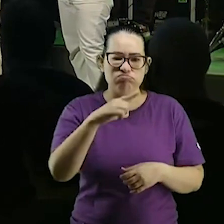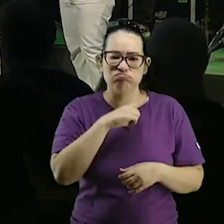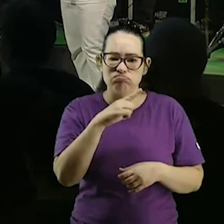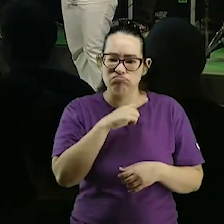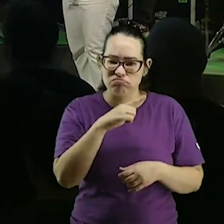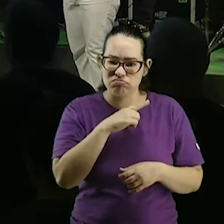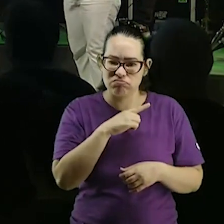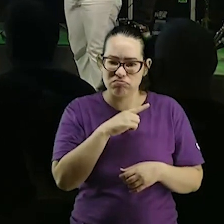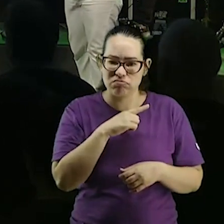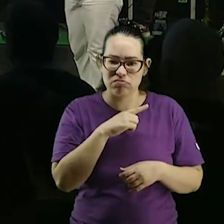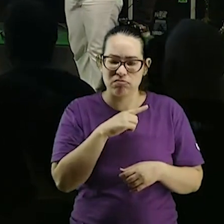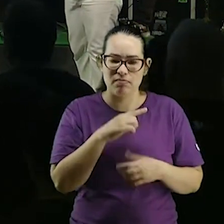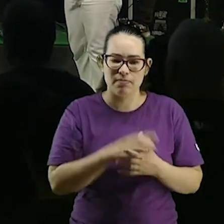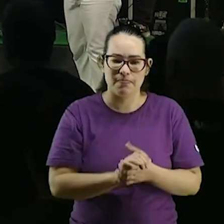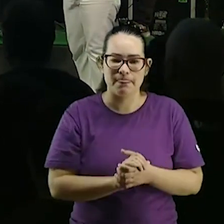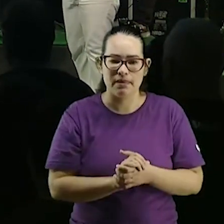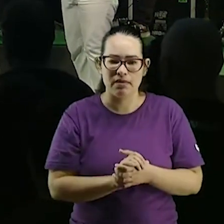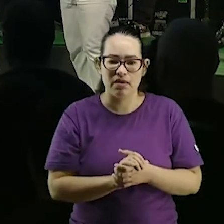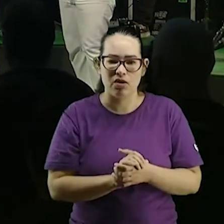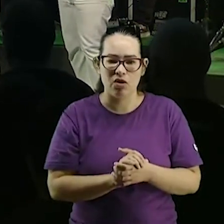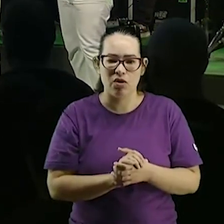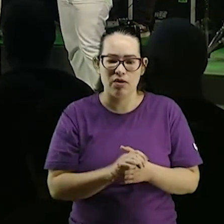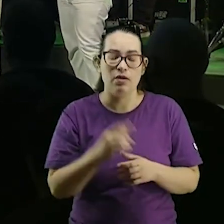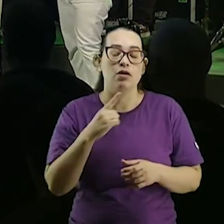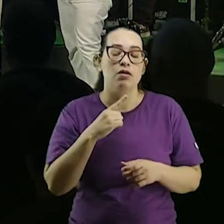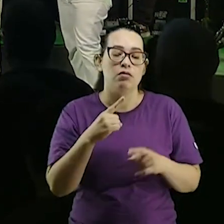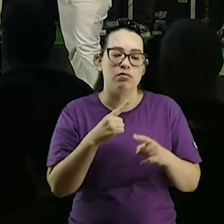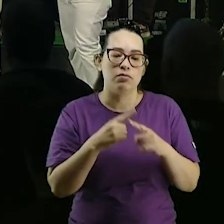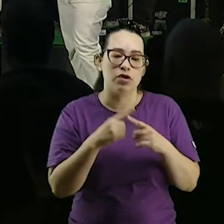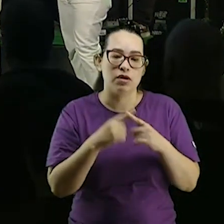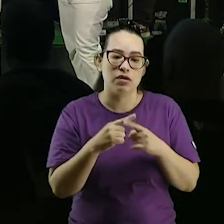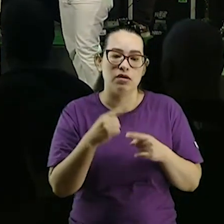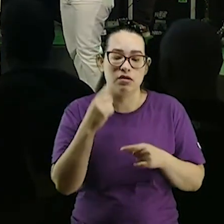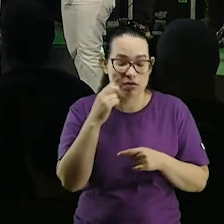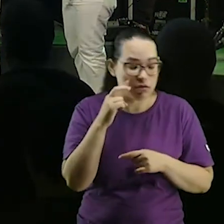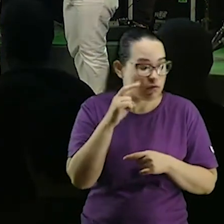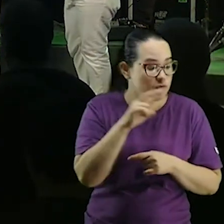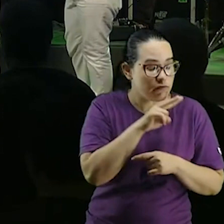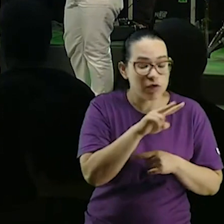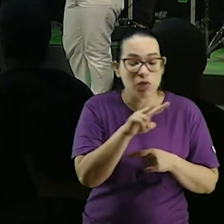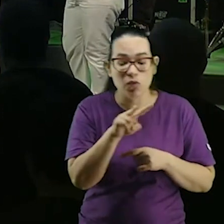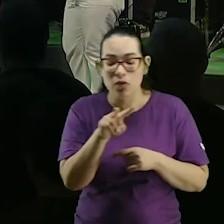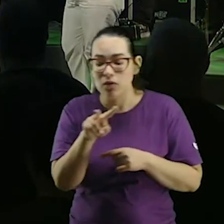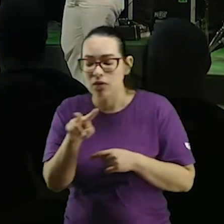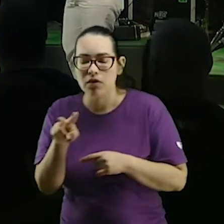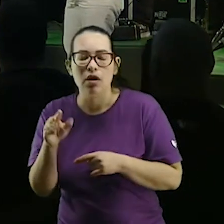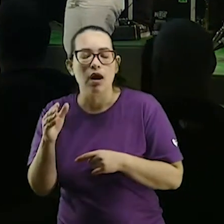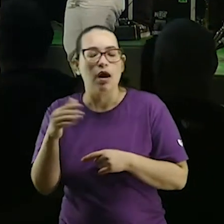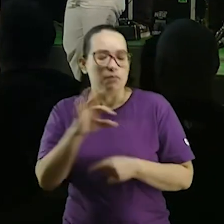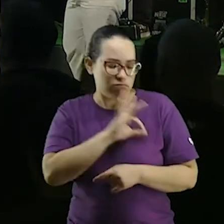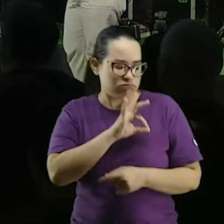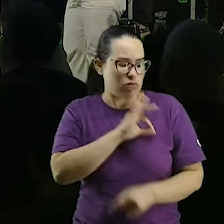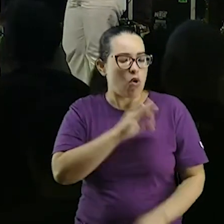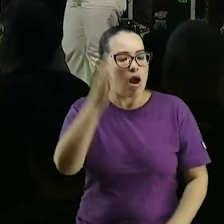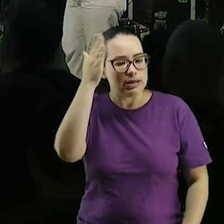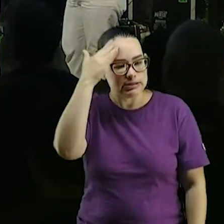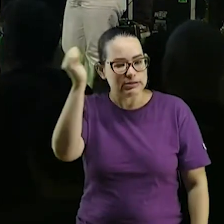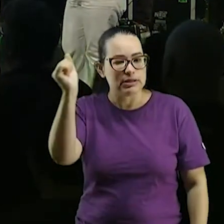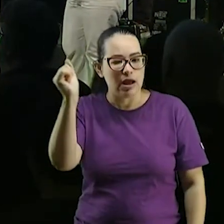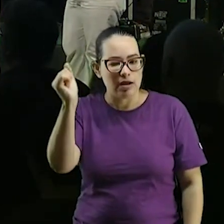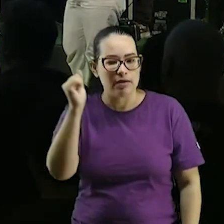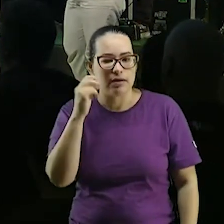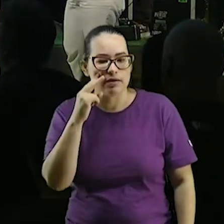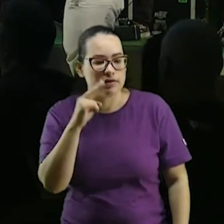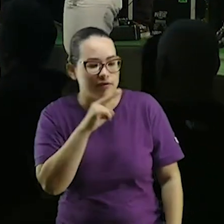outro dia chegou um sujeito aqui gente ele já bateu o olho falou assim porque é o seguinte Polícia sabe sabe até no andar que